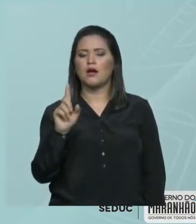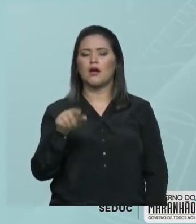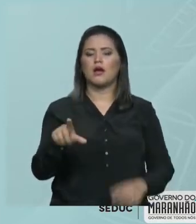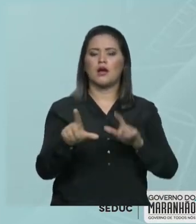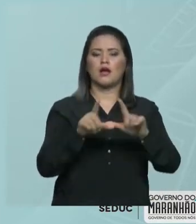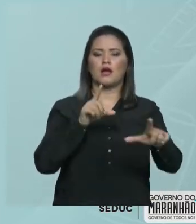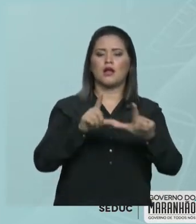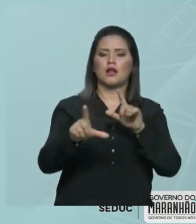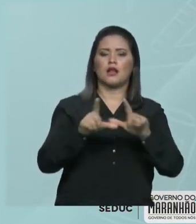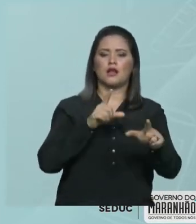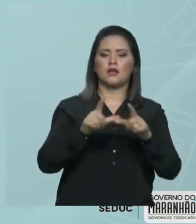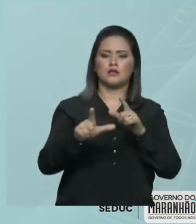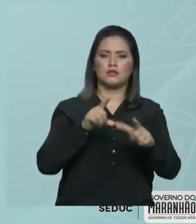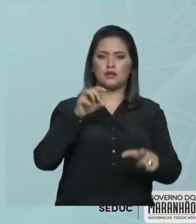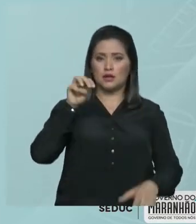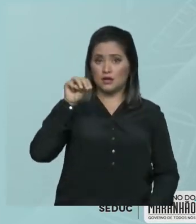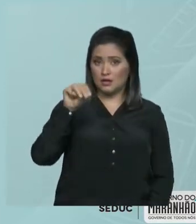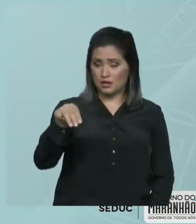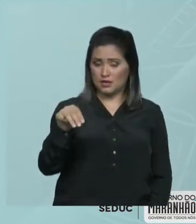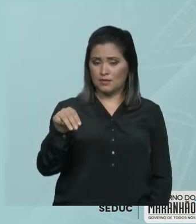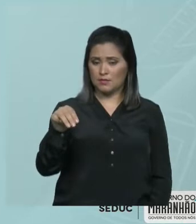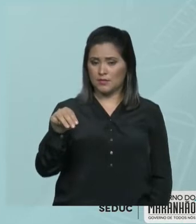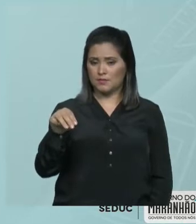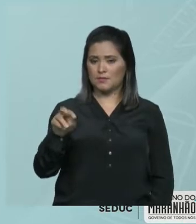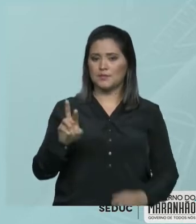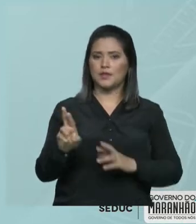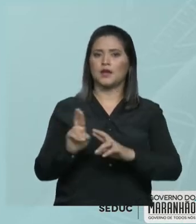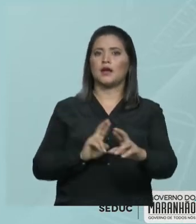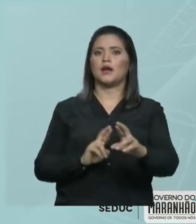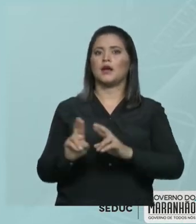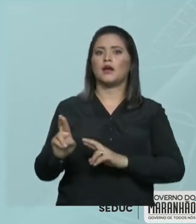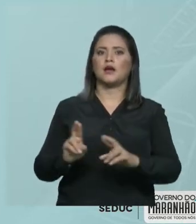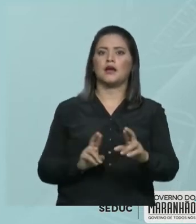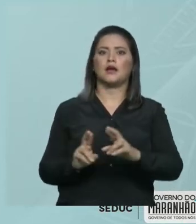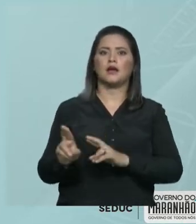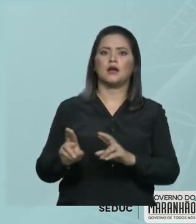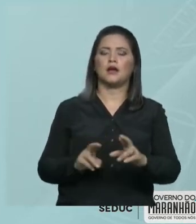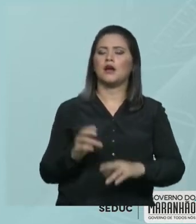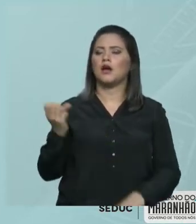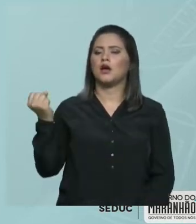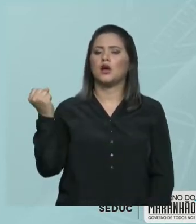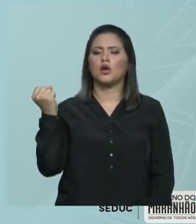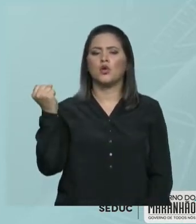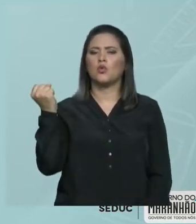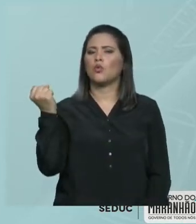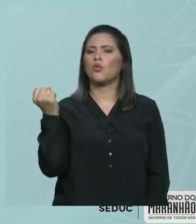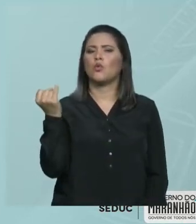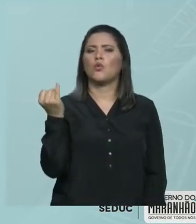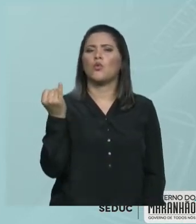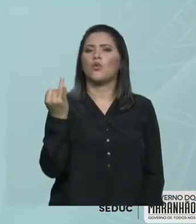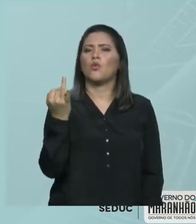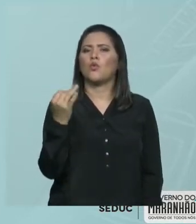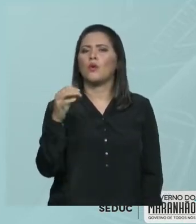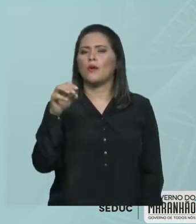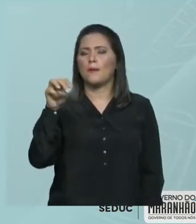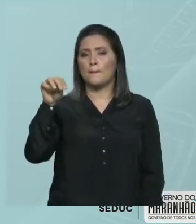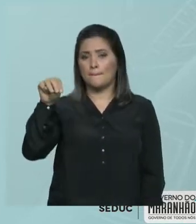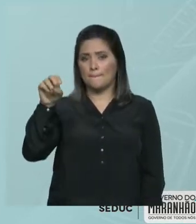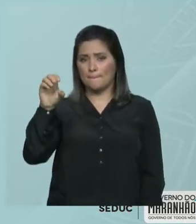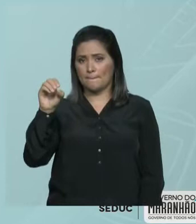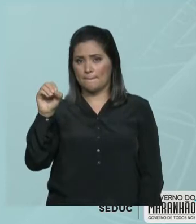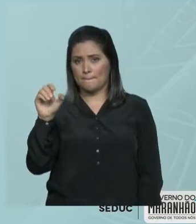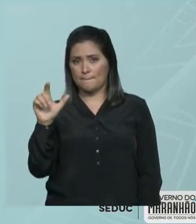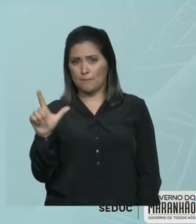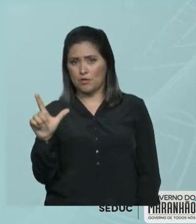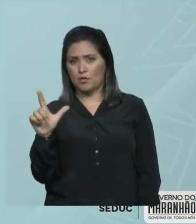e ela estabelece a relação que é qual? O número de mols do soluto, a quantidade de matéria, tá pessoal?